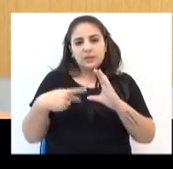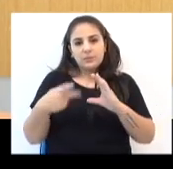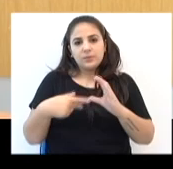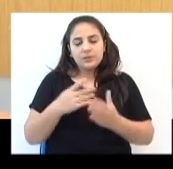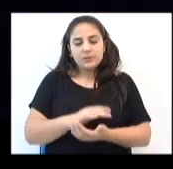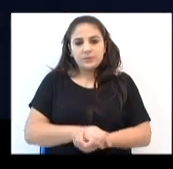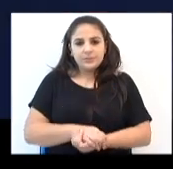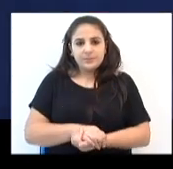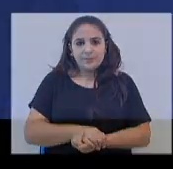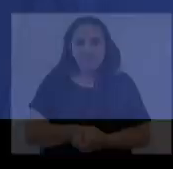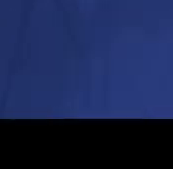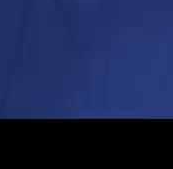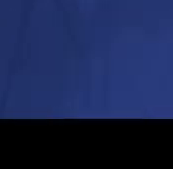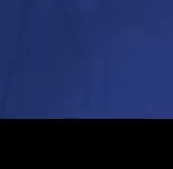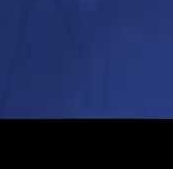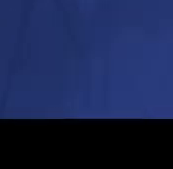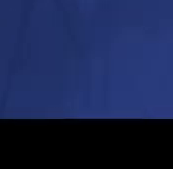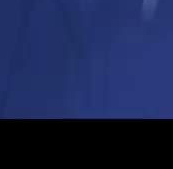Municipal.